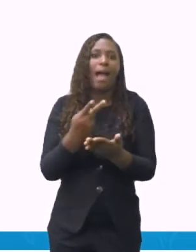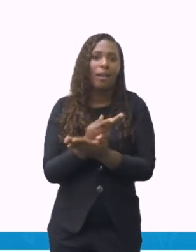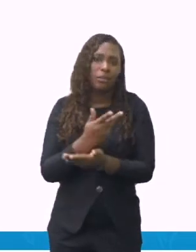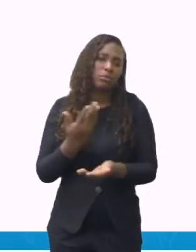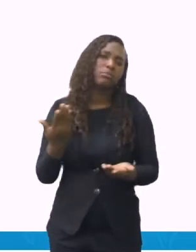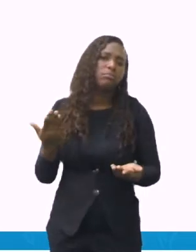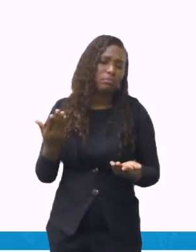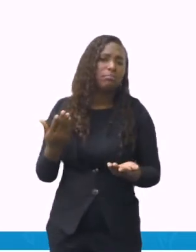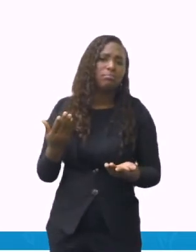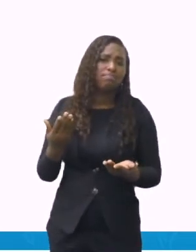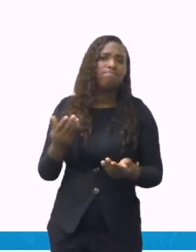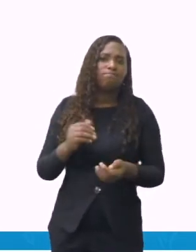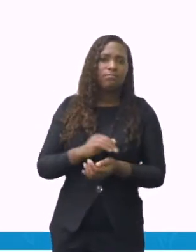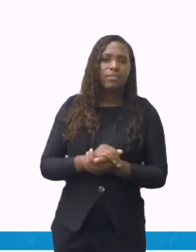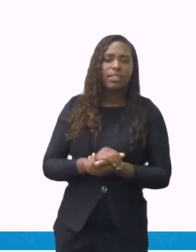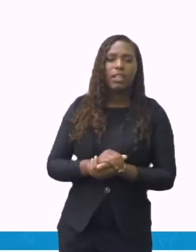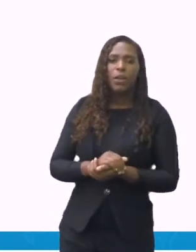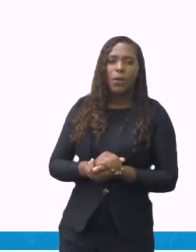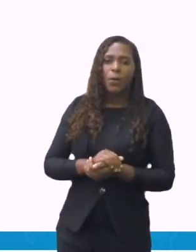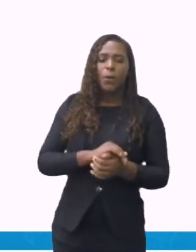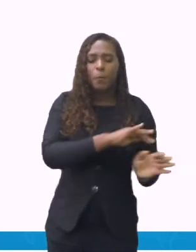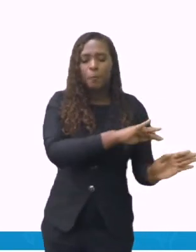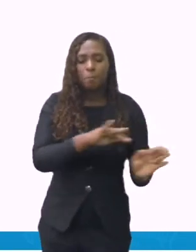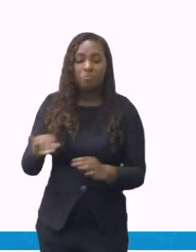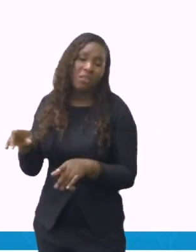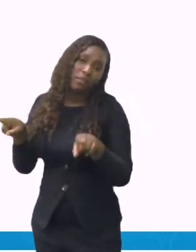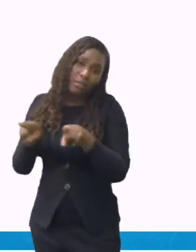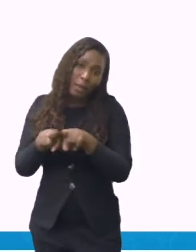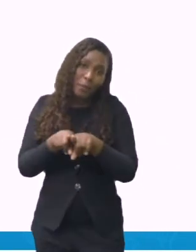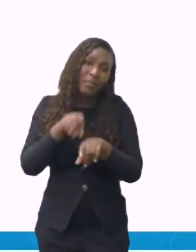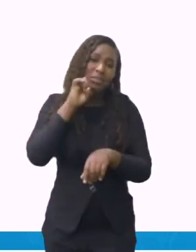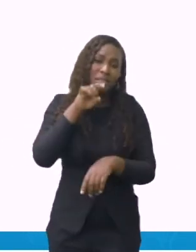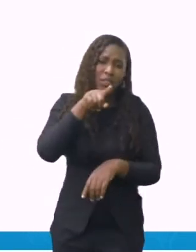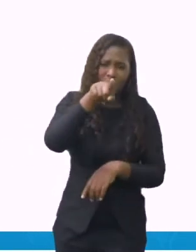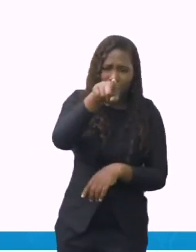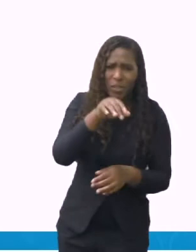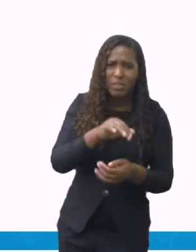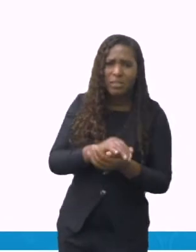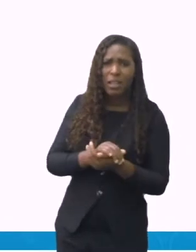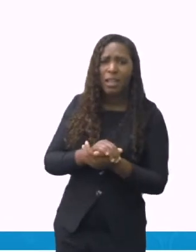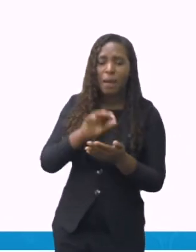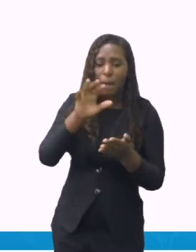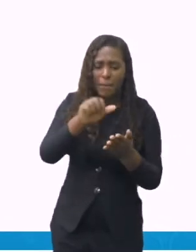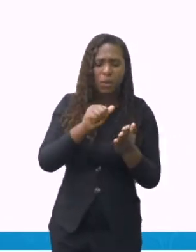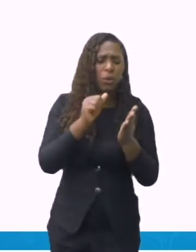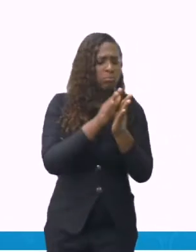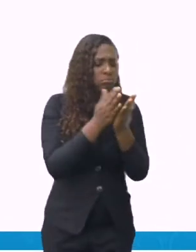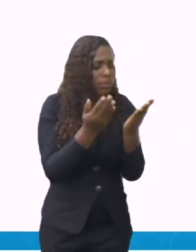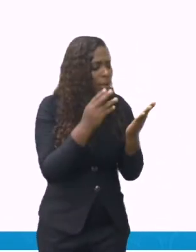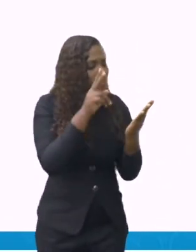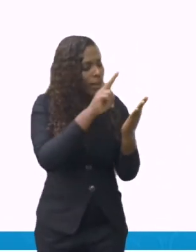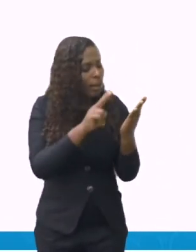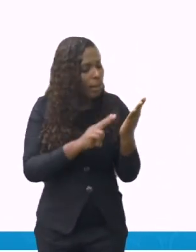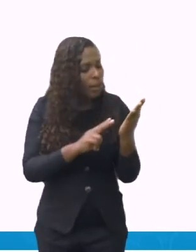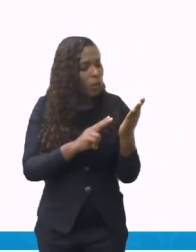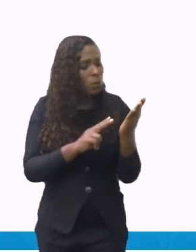essas especificações, essas coisas escritas de forma correta, a sua receita pode dar errado.